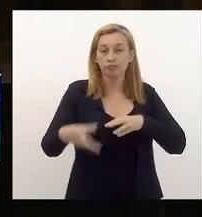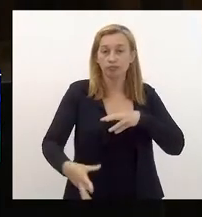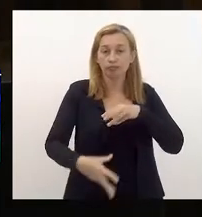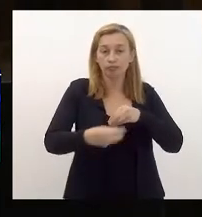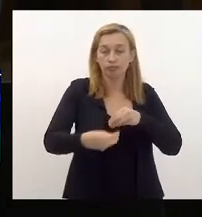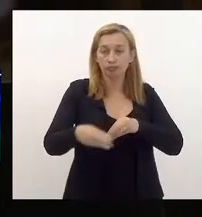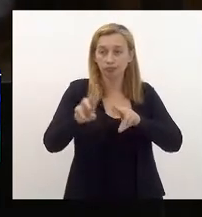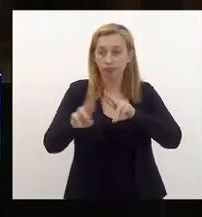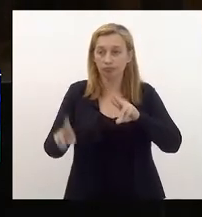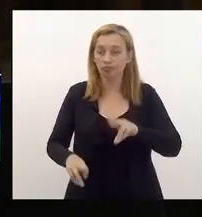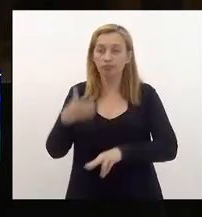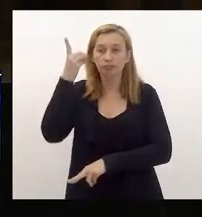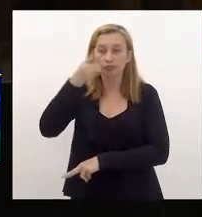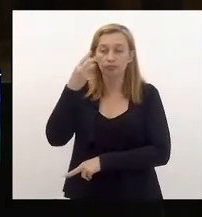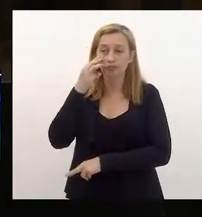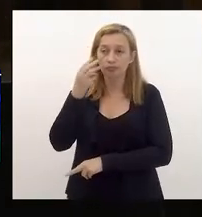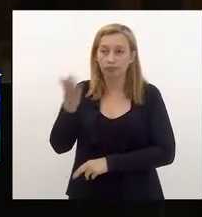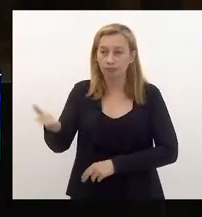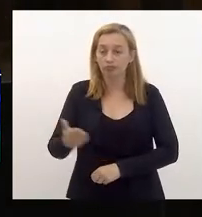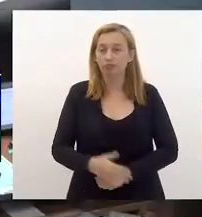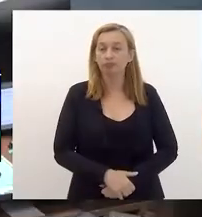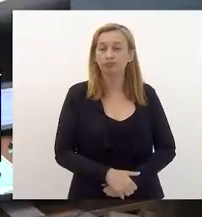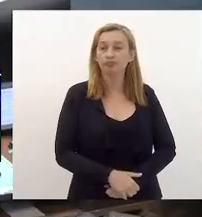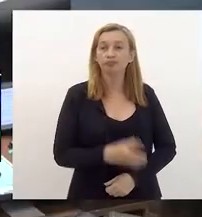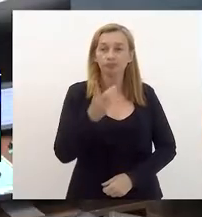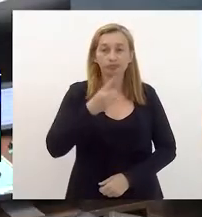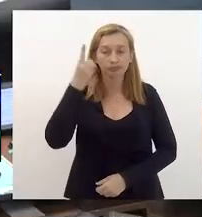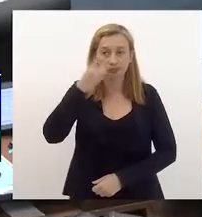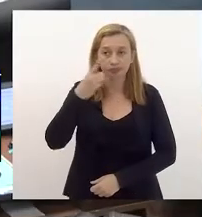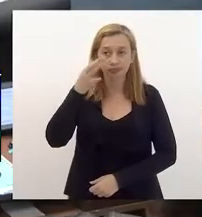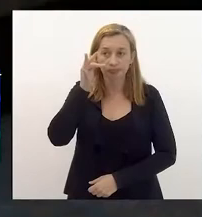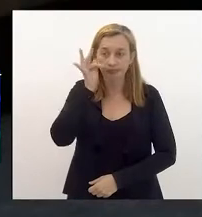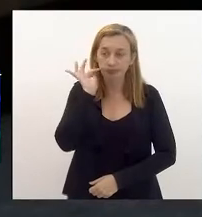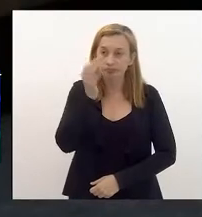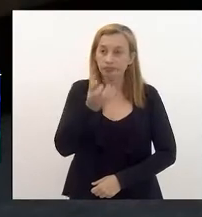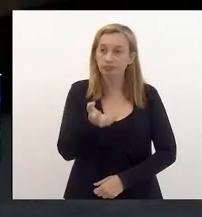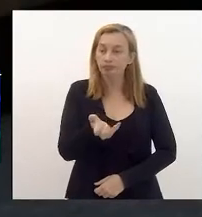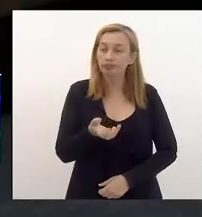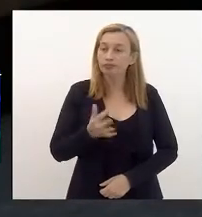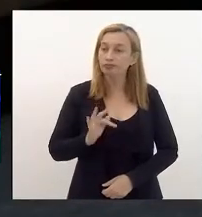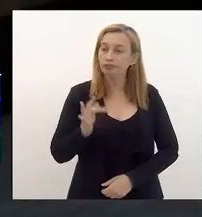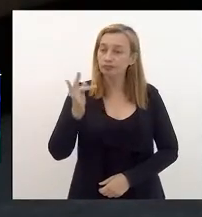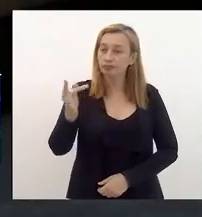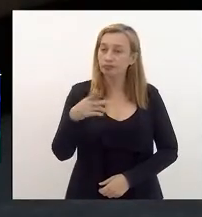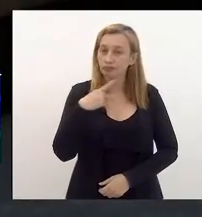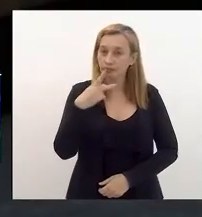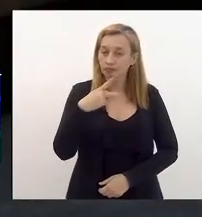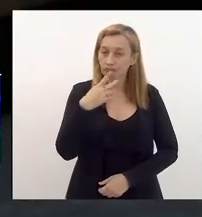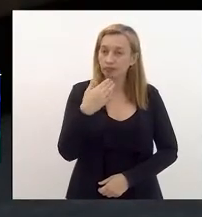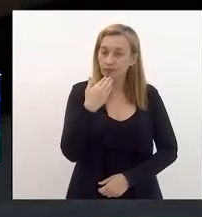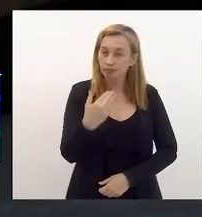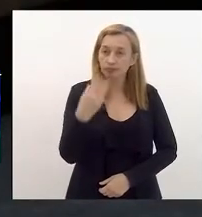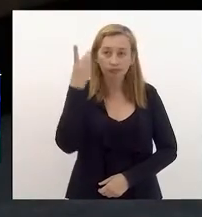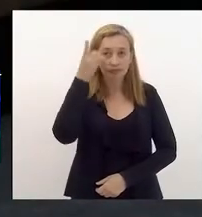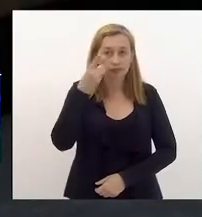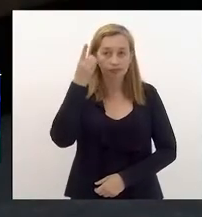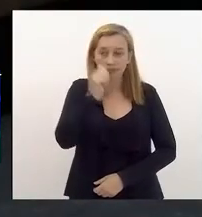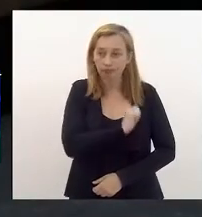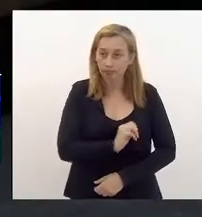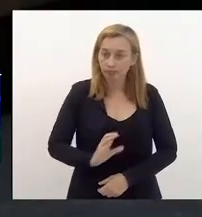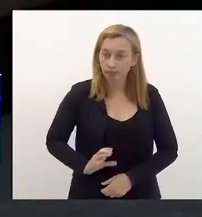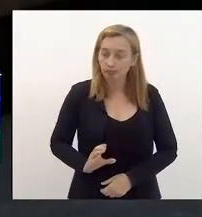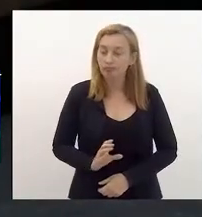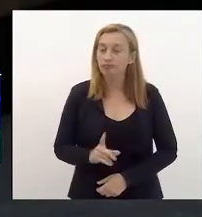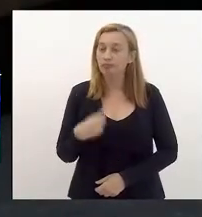UERJ. Deputado Valdeque Carneiro. Deputado Flávio Serafini, eu queria fazer um breve à parte e pedir para o deputado André Siciliano,